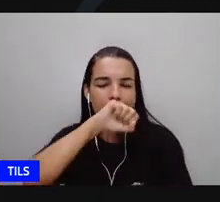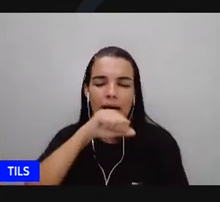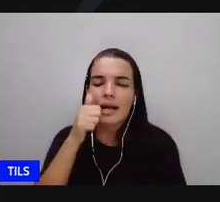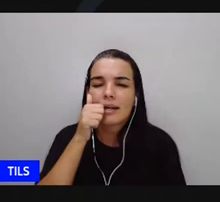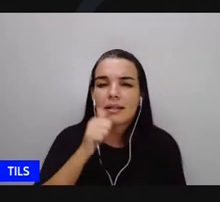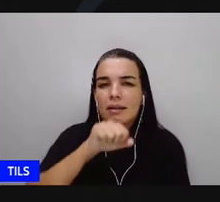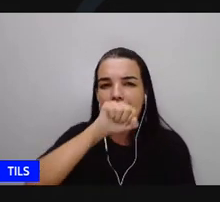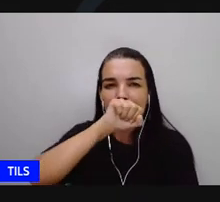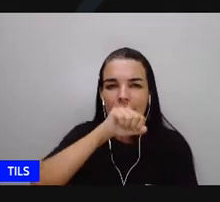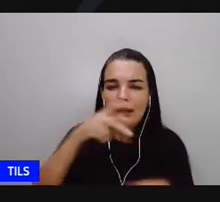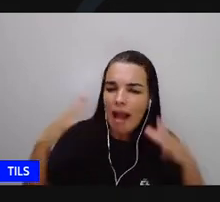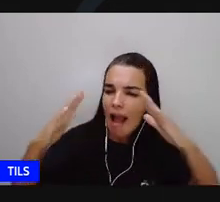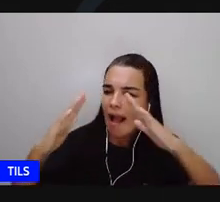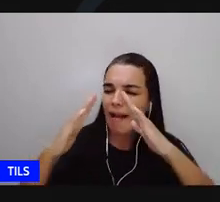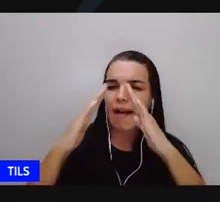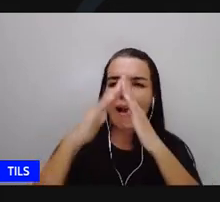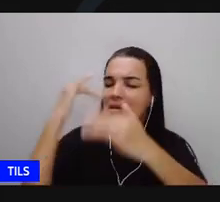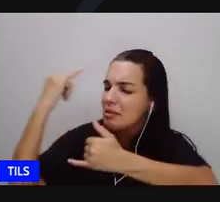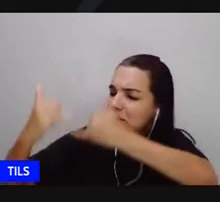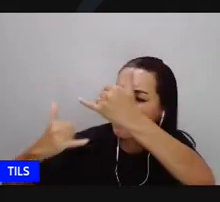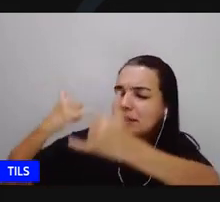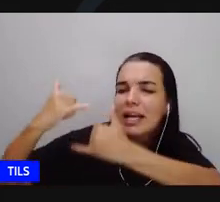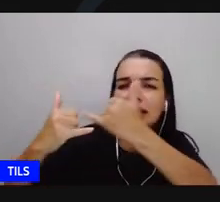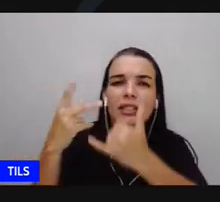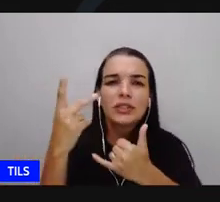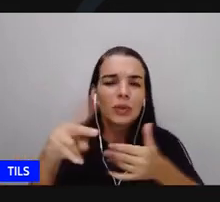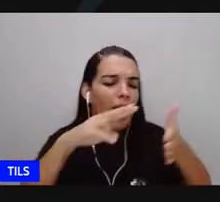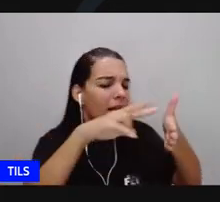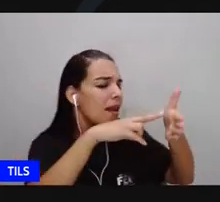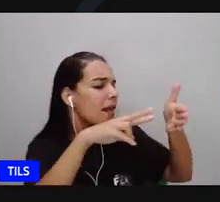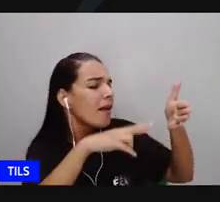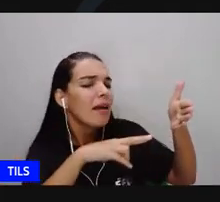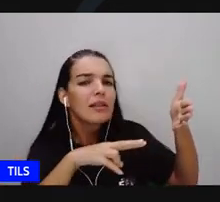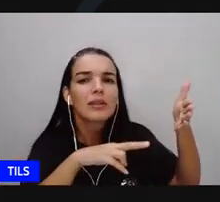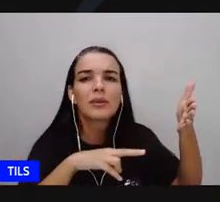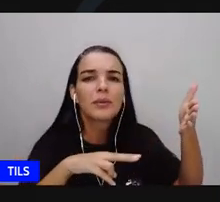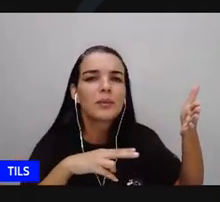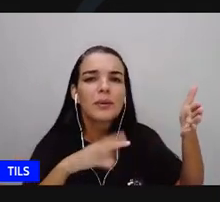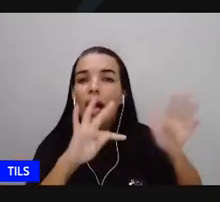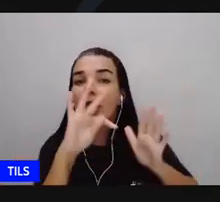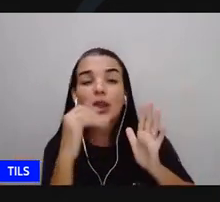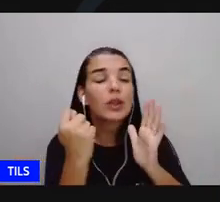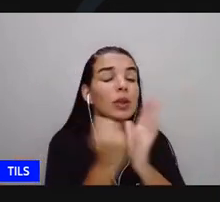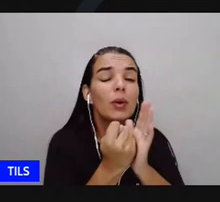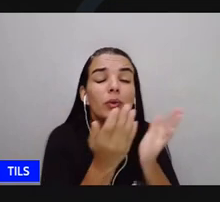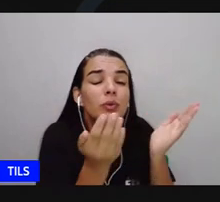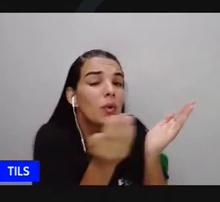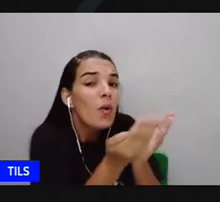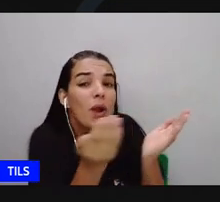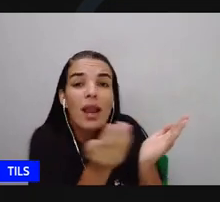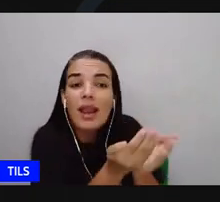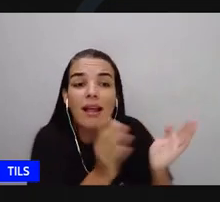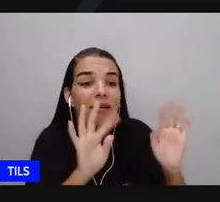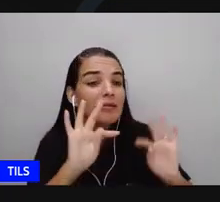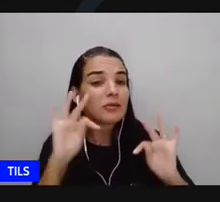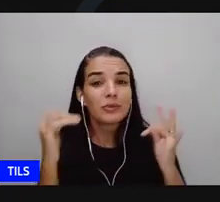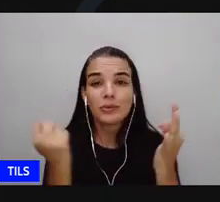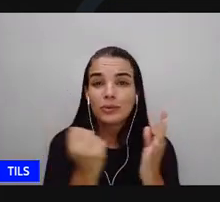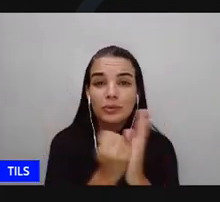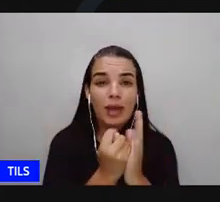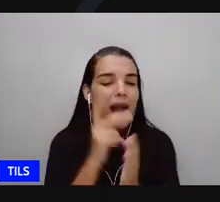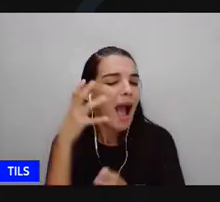casa as brincadeiras as leituras as literaturas a